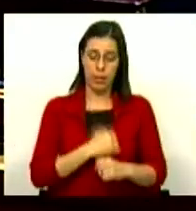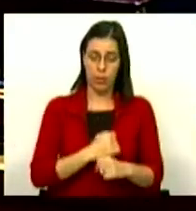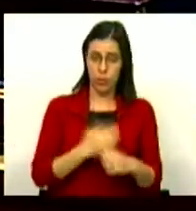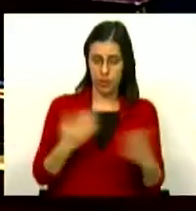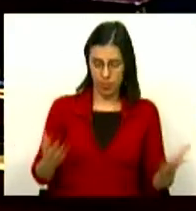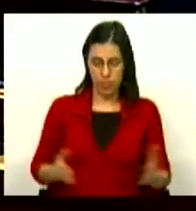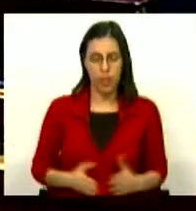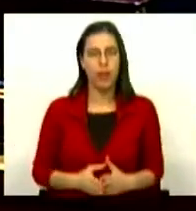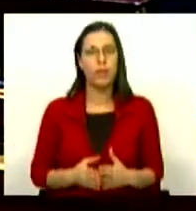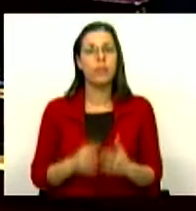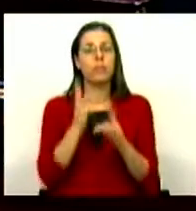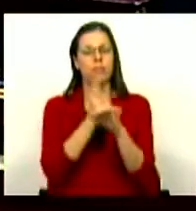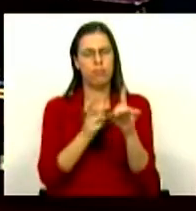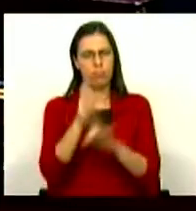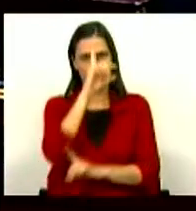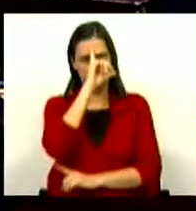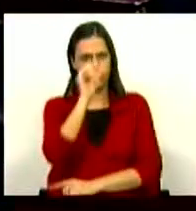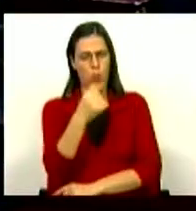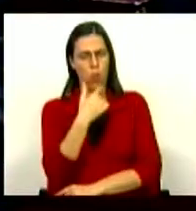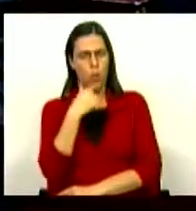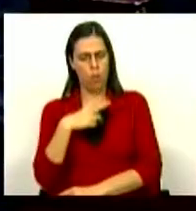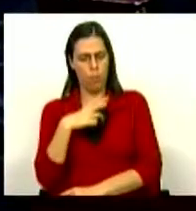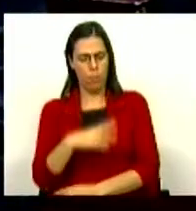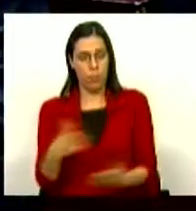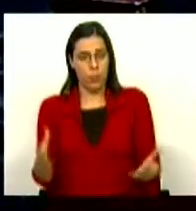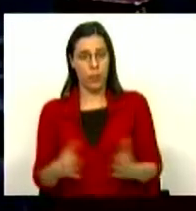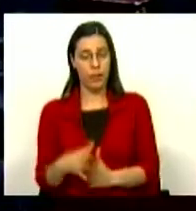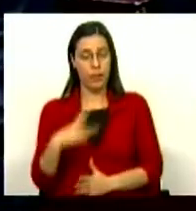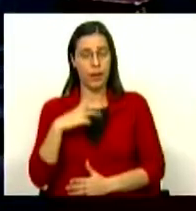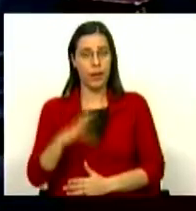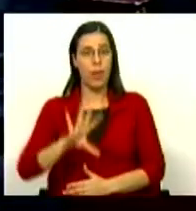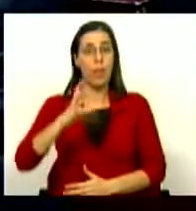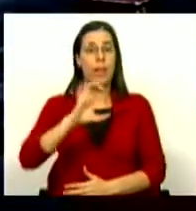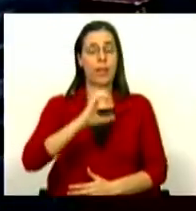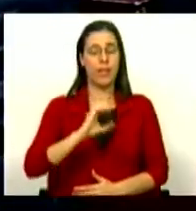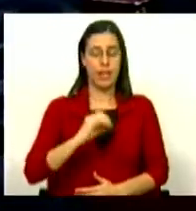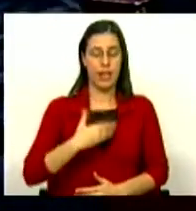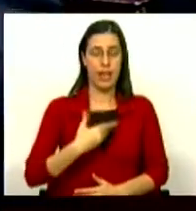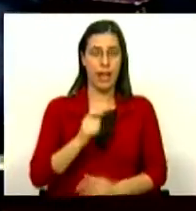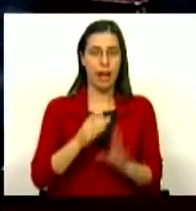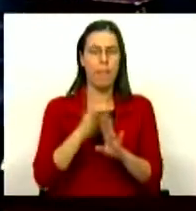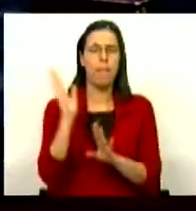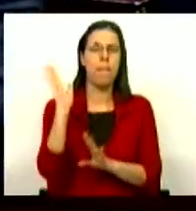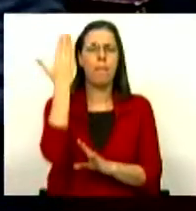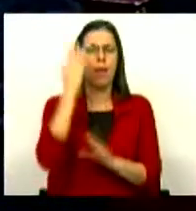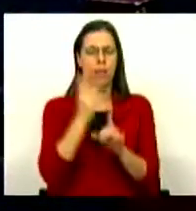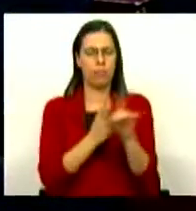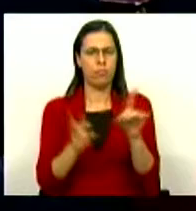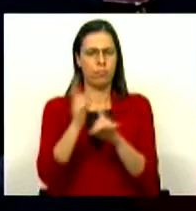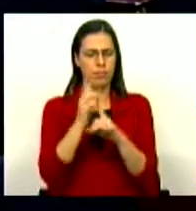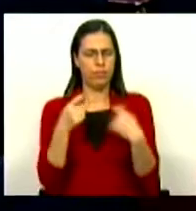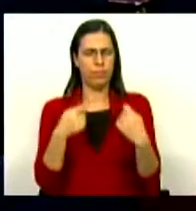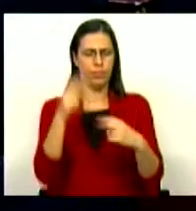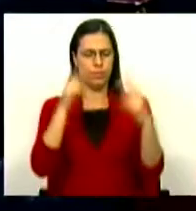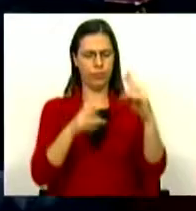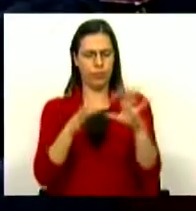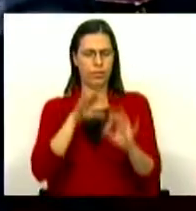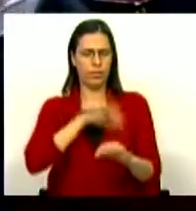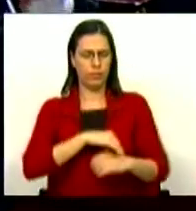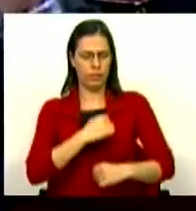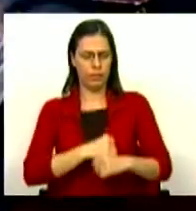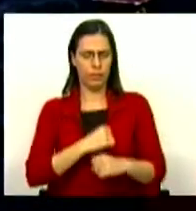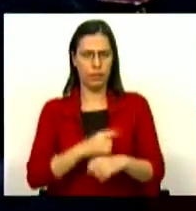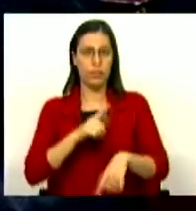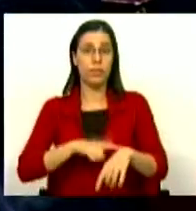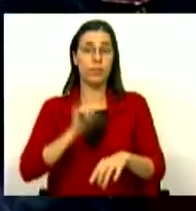subiu brutalmente em Portugal. Aliás, Portugal foi o país da OCDE que mais aumentou a carga fiscal sobre os rendimentos do trabalho